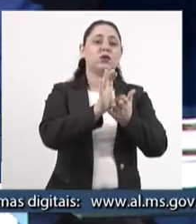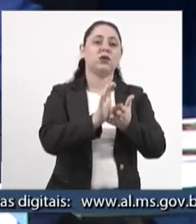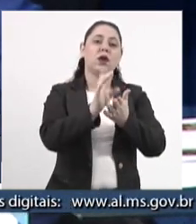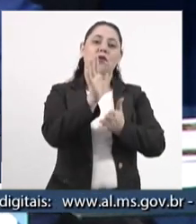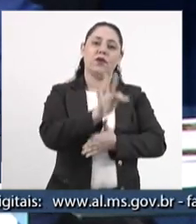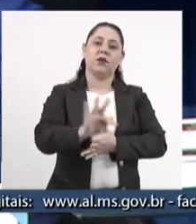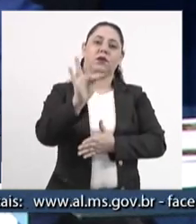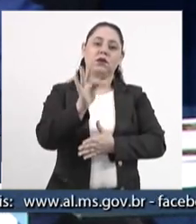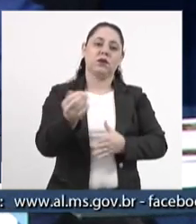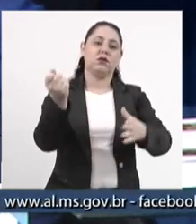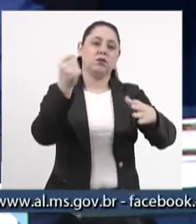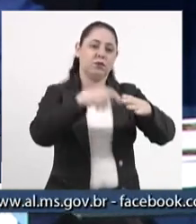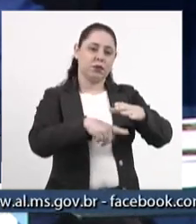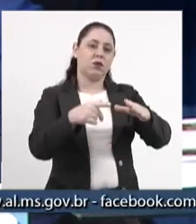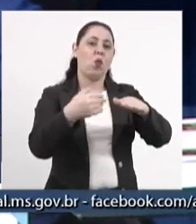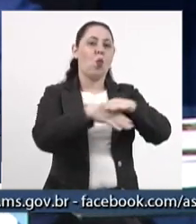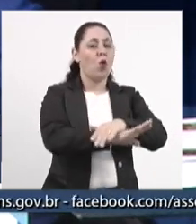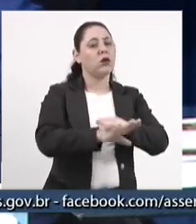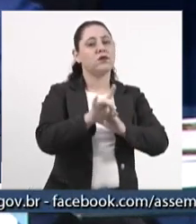criado. Conselho federativo.